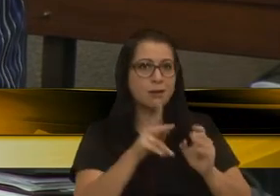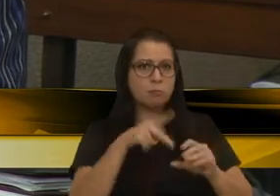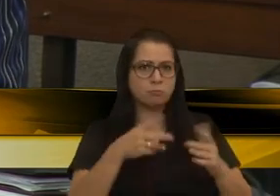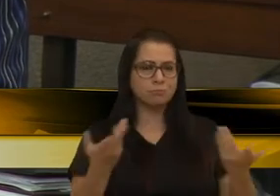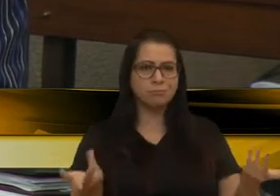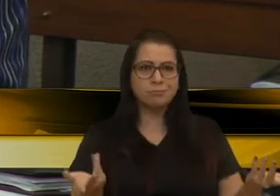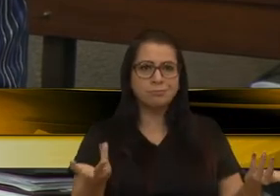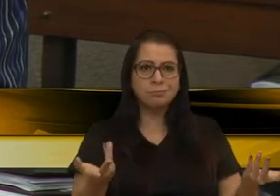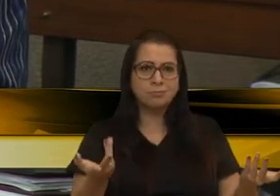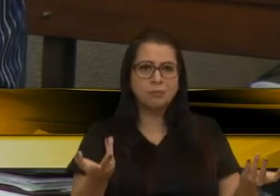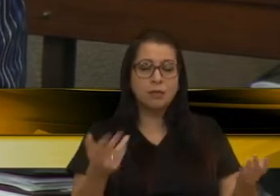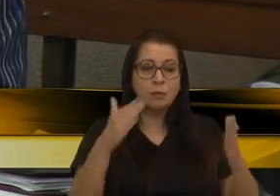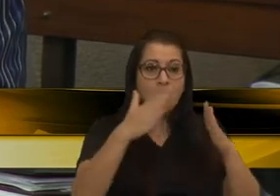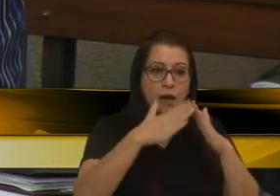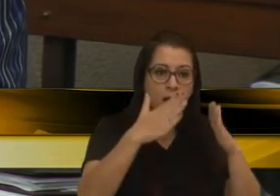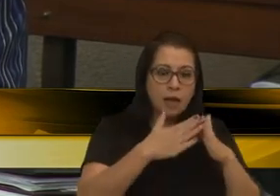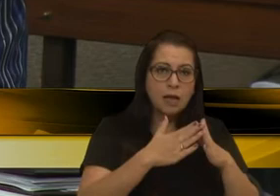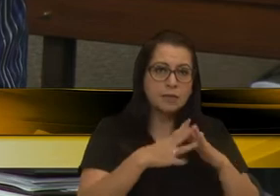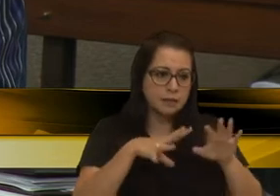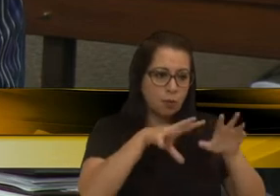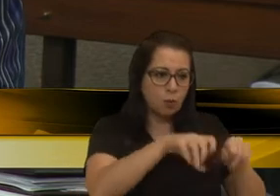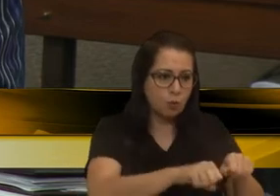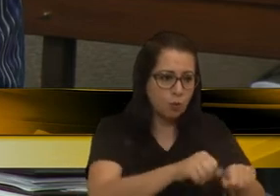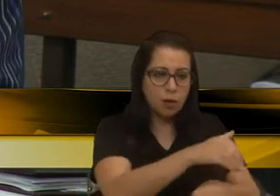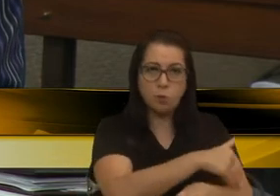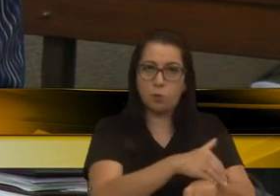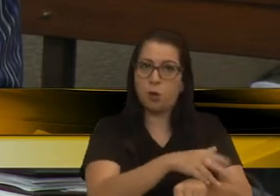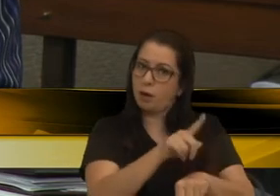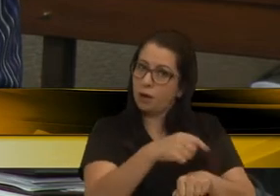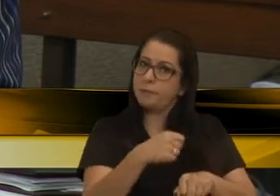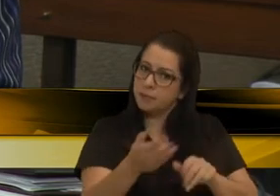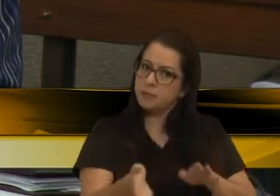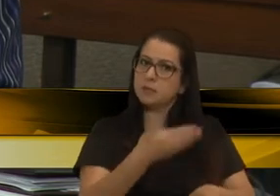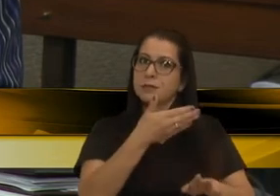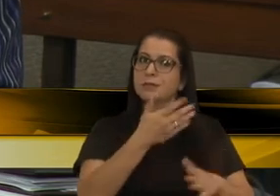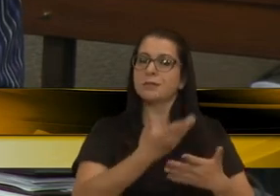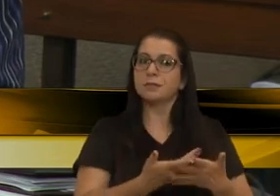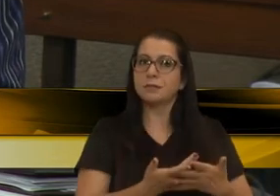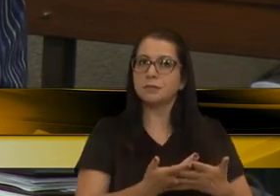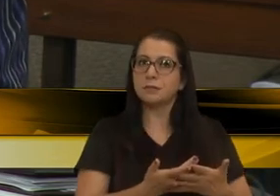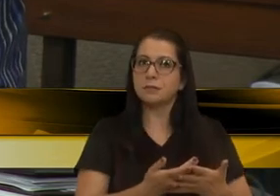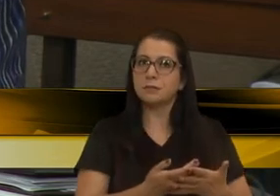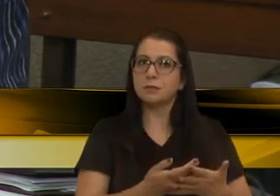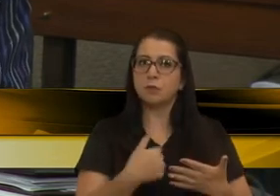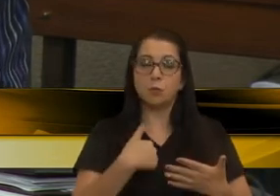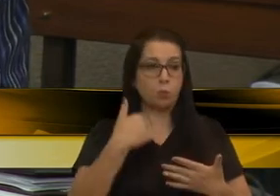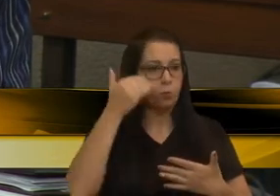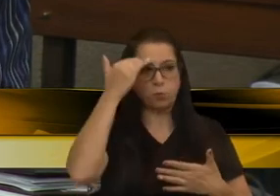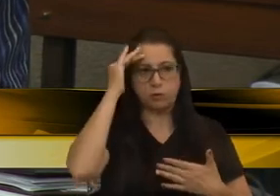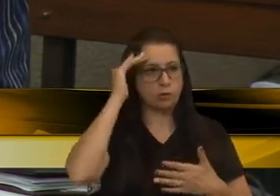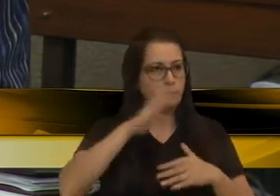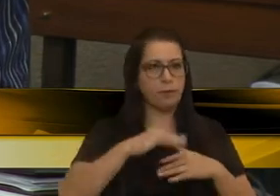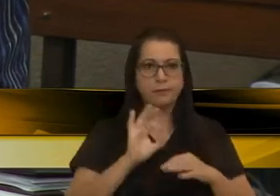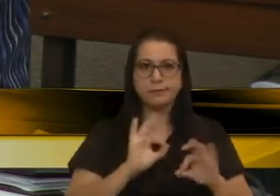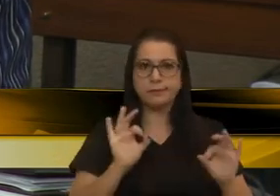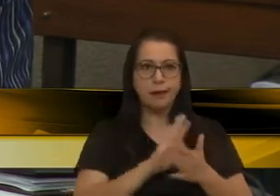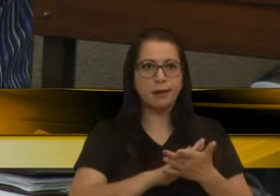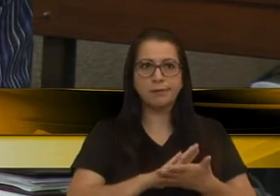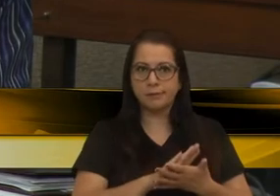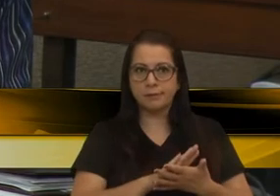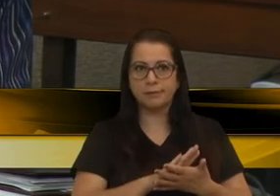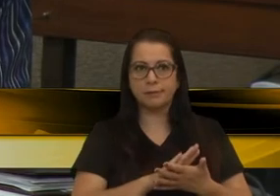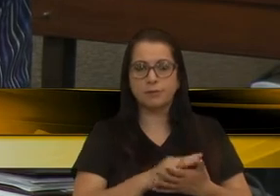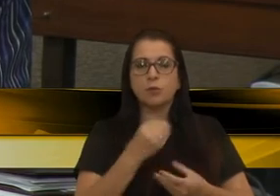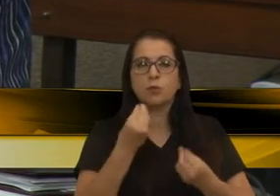Ora, se uma casa está em cima da rua, aí que ela precisa ser removida. Ou eu não entendo mais nada. Agora,